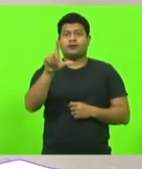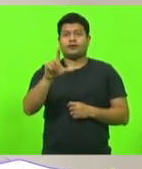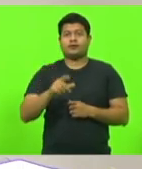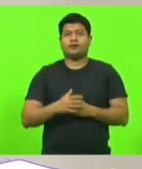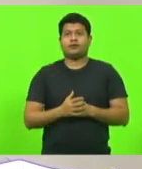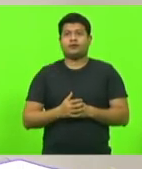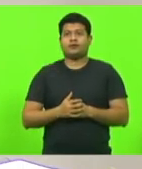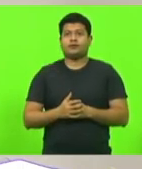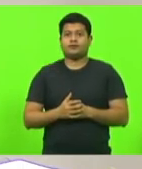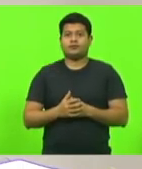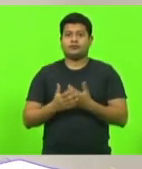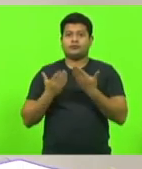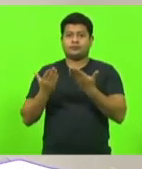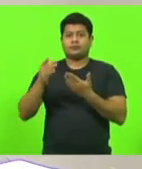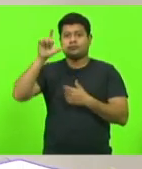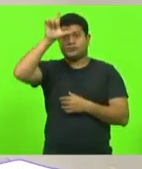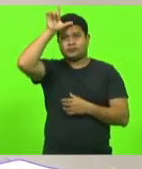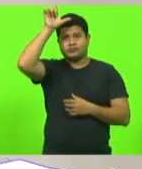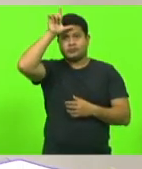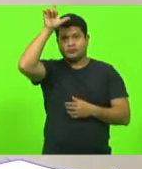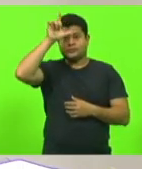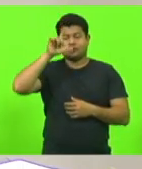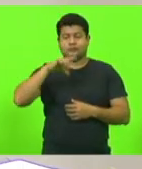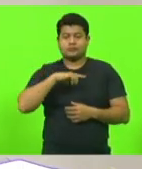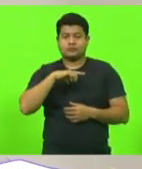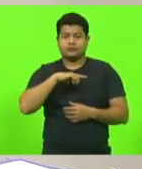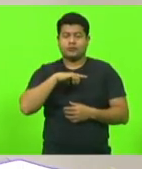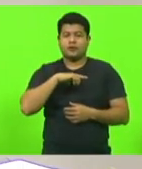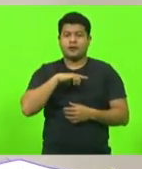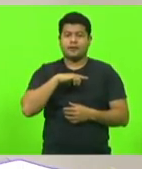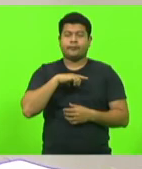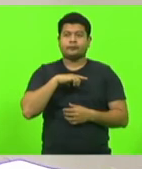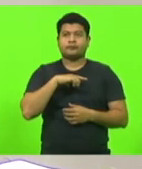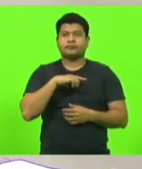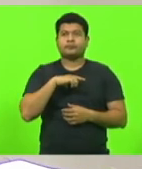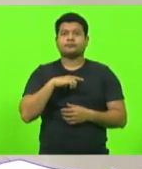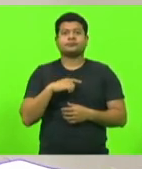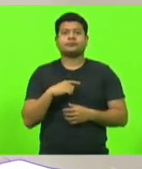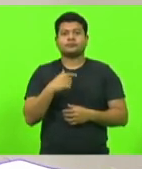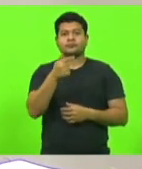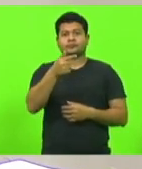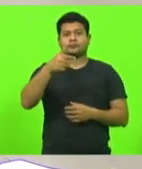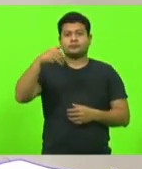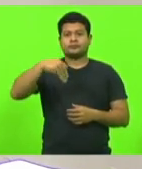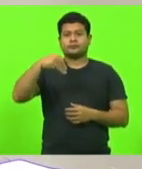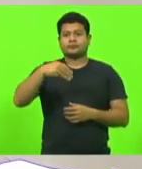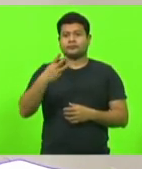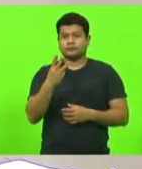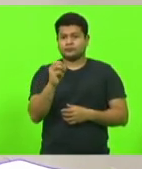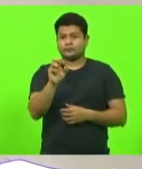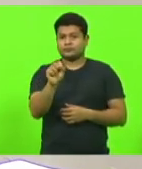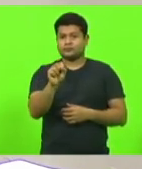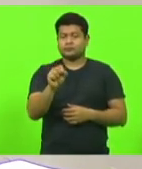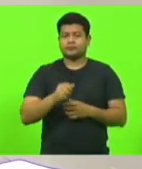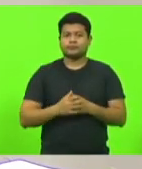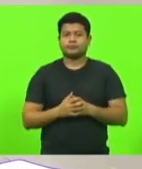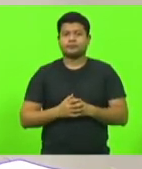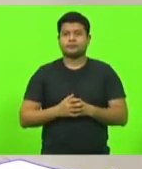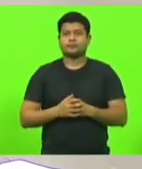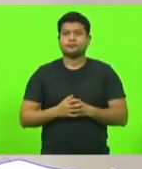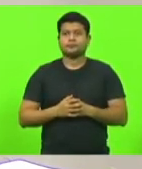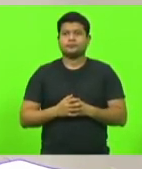Sargento Lima, deputado Sargento Lima, vossa excelência será sete minutos e trinta segundos. Deputado.